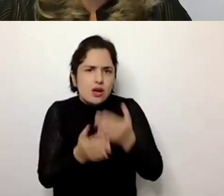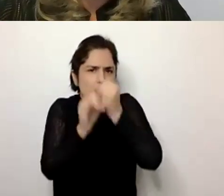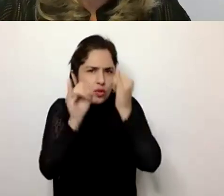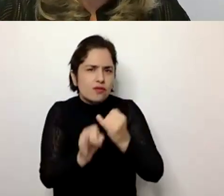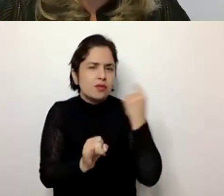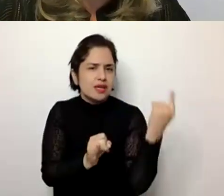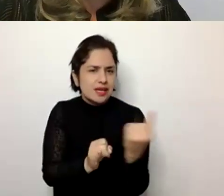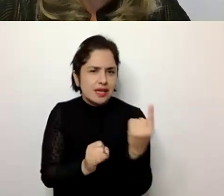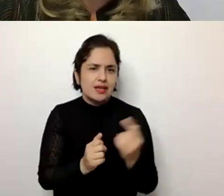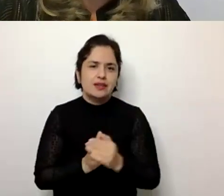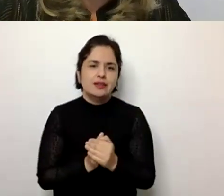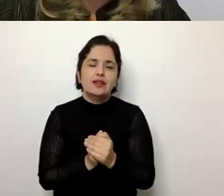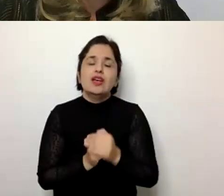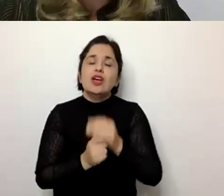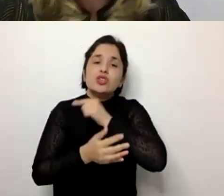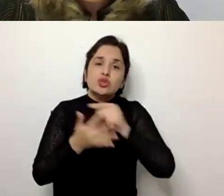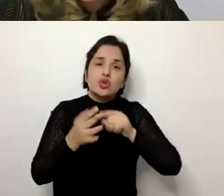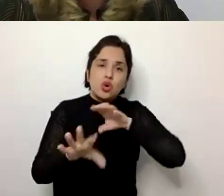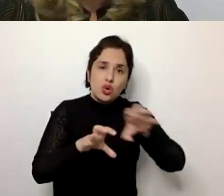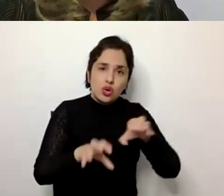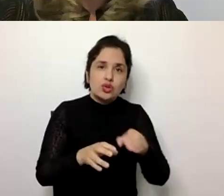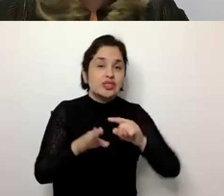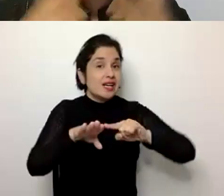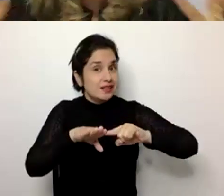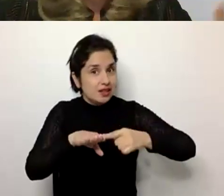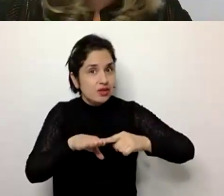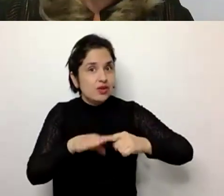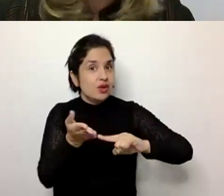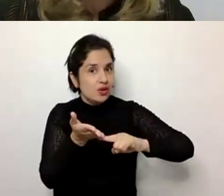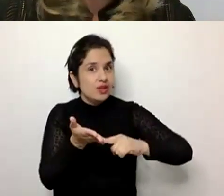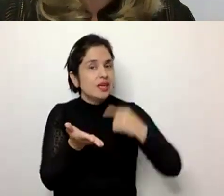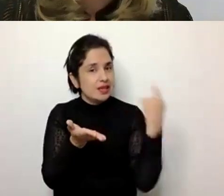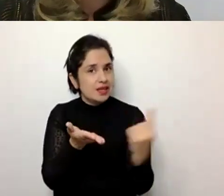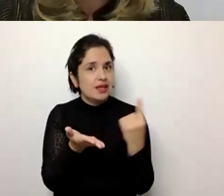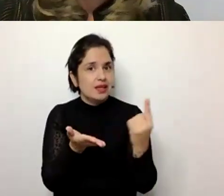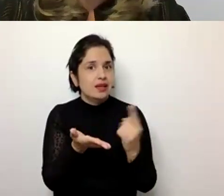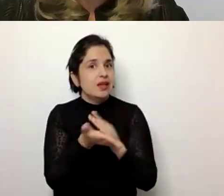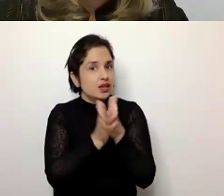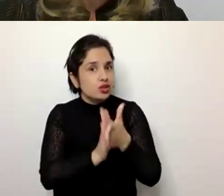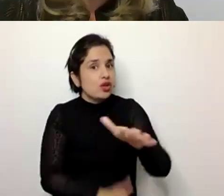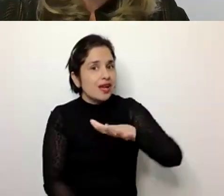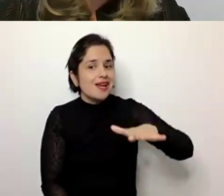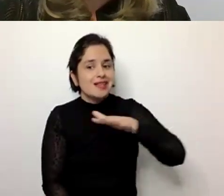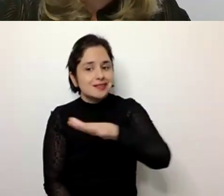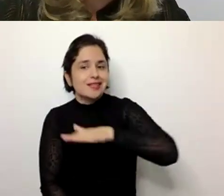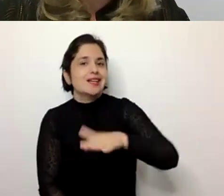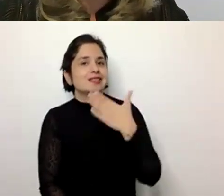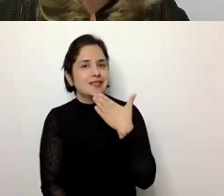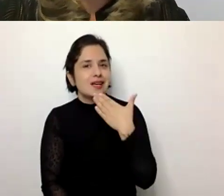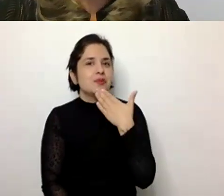Então, são fatores, as tecnologias, no geral, em todas as áreas, também são